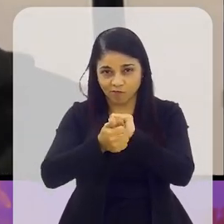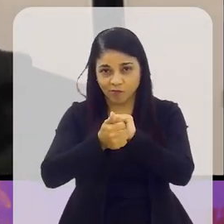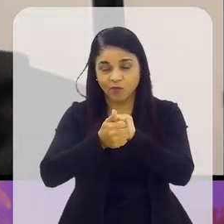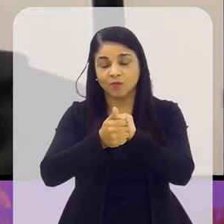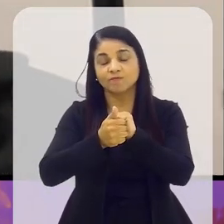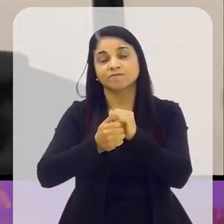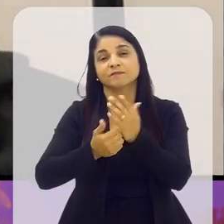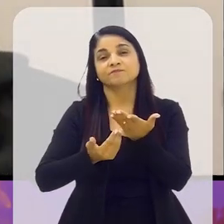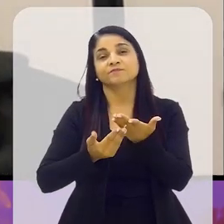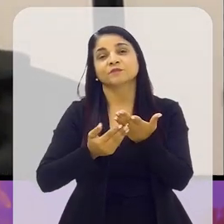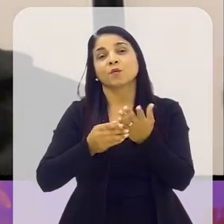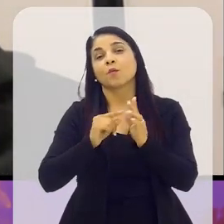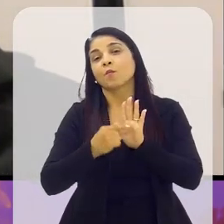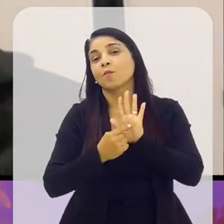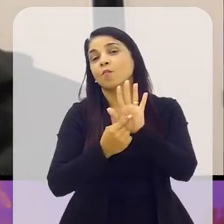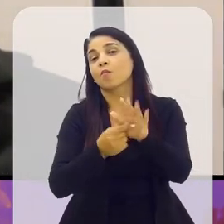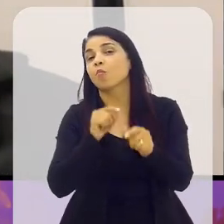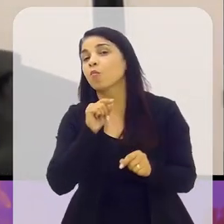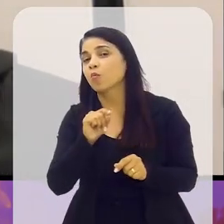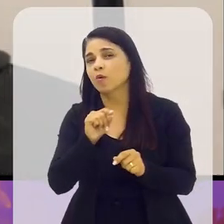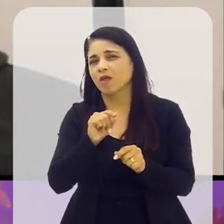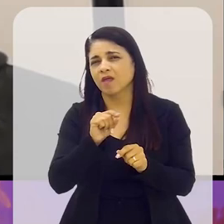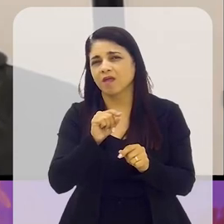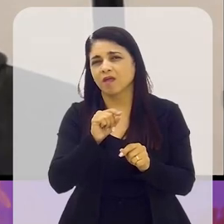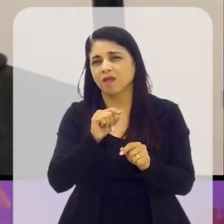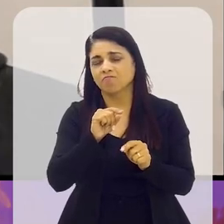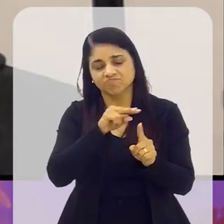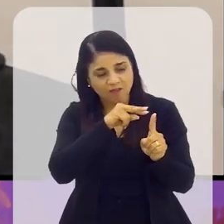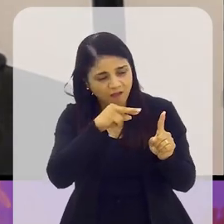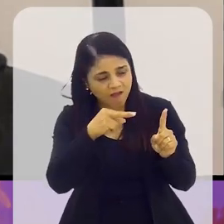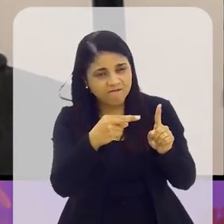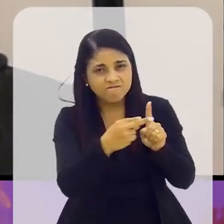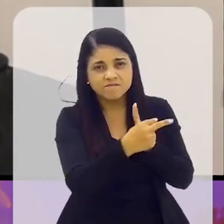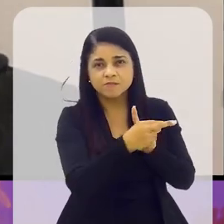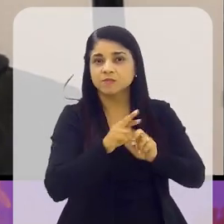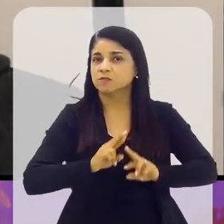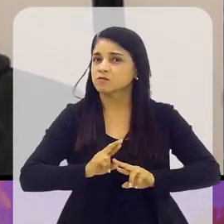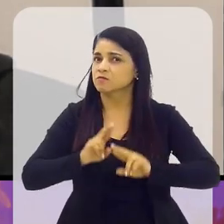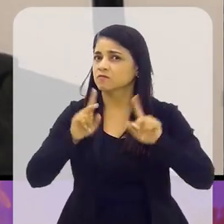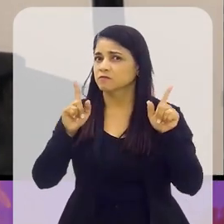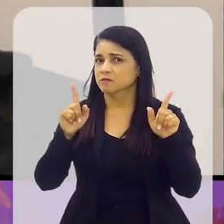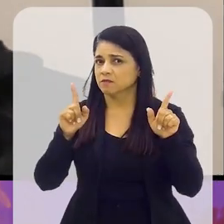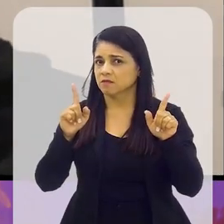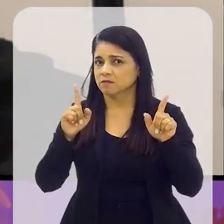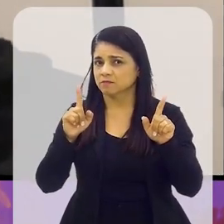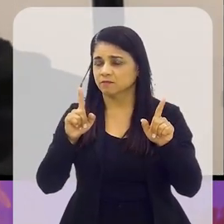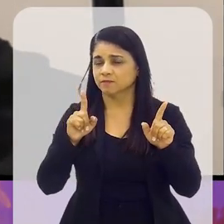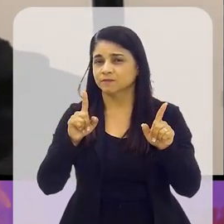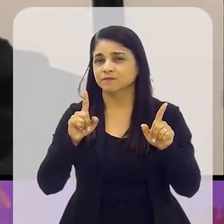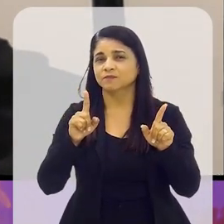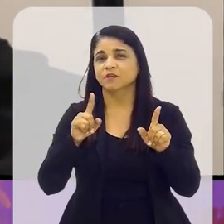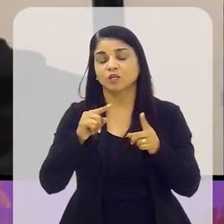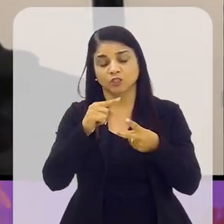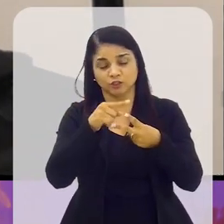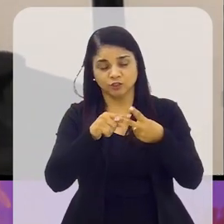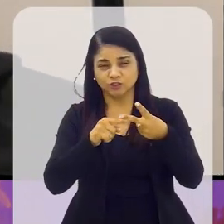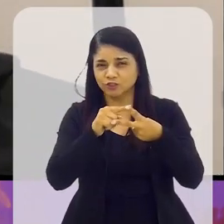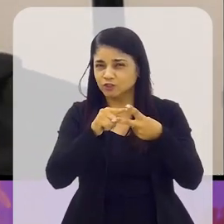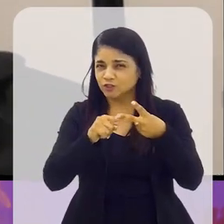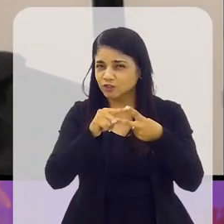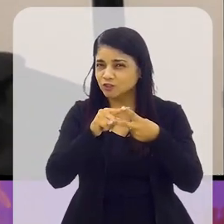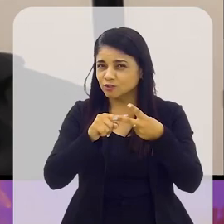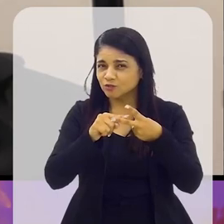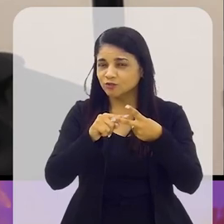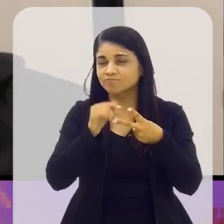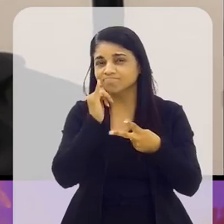primórdios do futebol, nem sempre se deu a mesma visibilidade pública a ele. Então, eu gostaria de citar dois casos